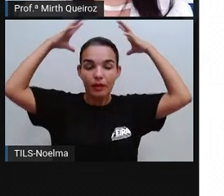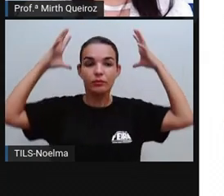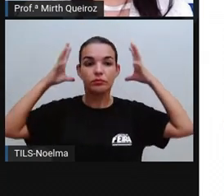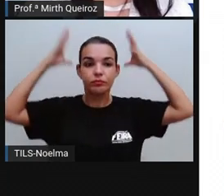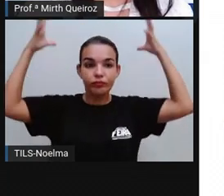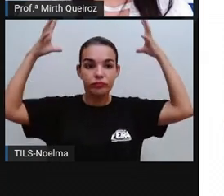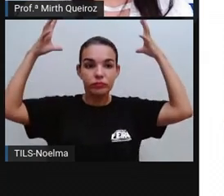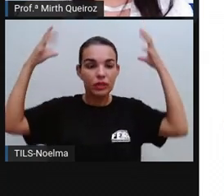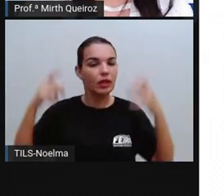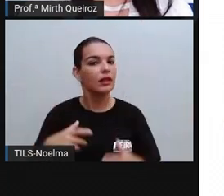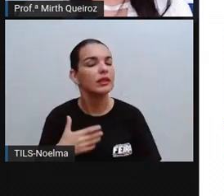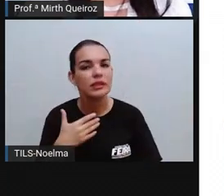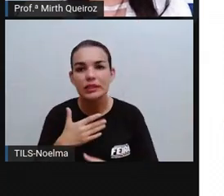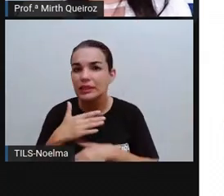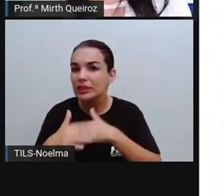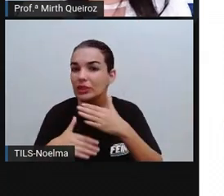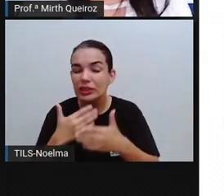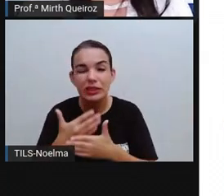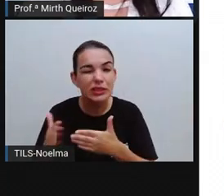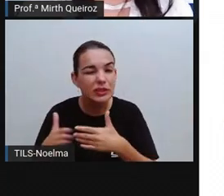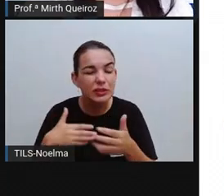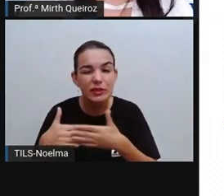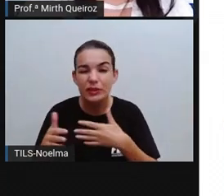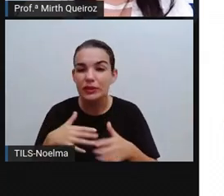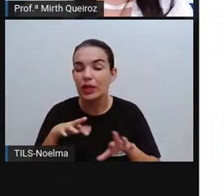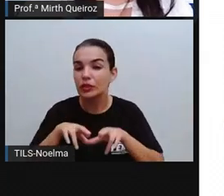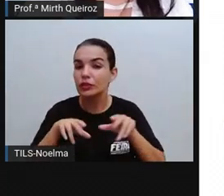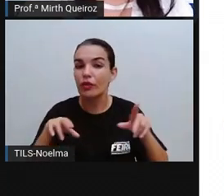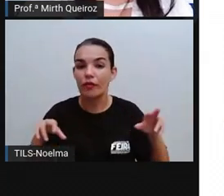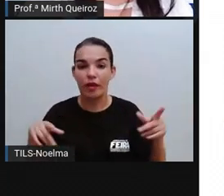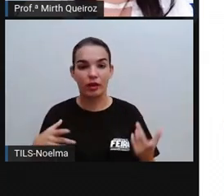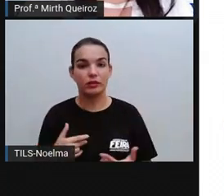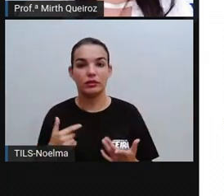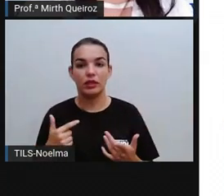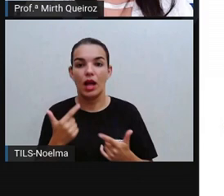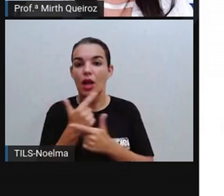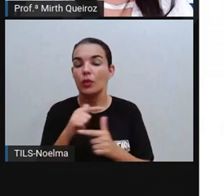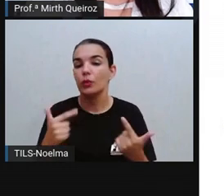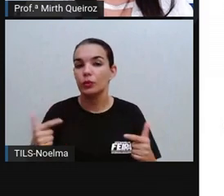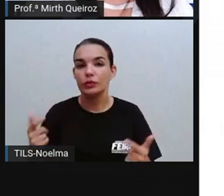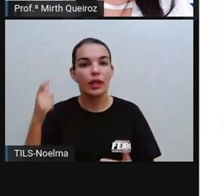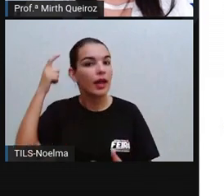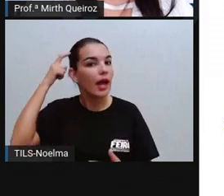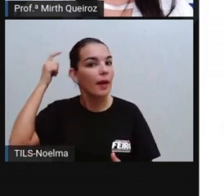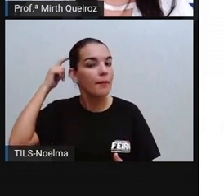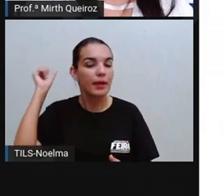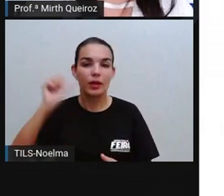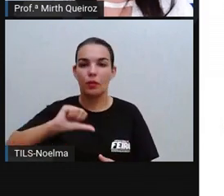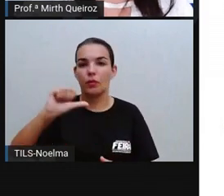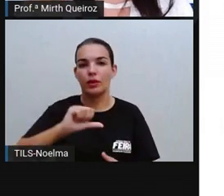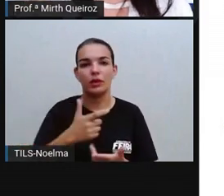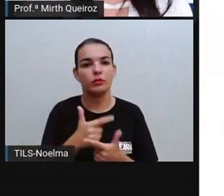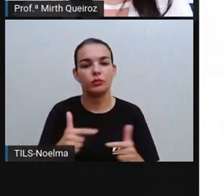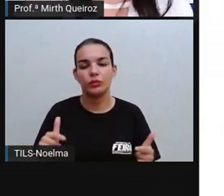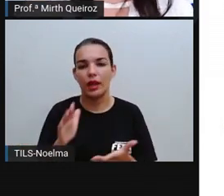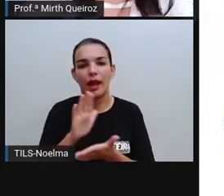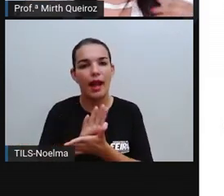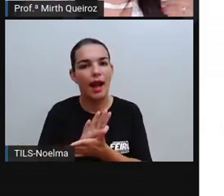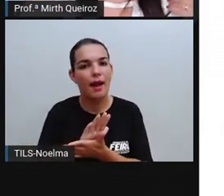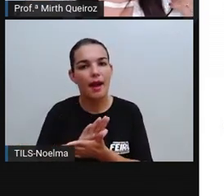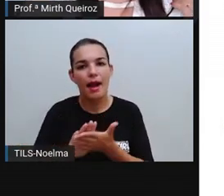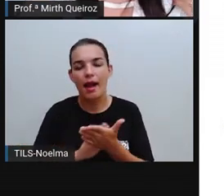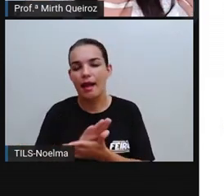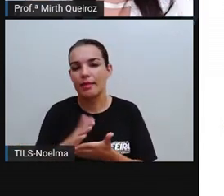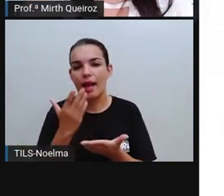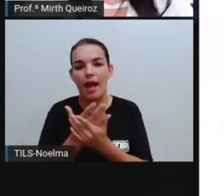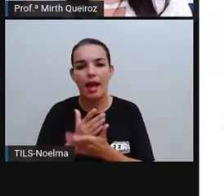diferentes, mas não existe cabelo ruim. Então vamos tirar do nosso vocabulário essas expressões. Cabelo ruim, cabelo duro,